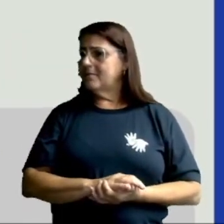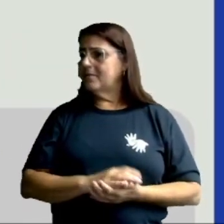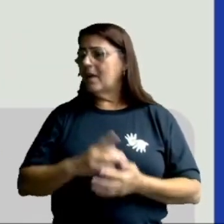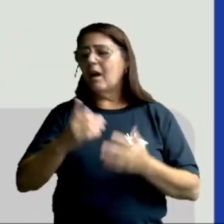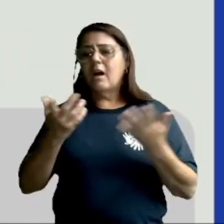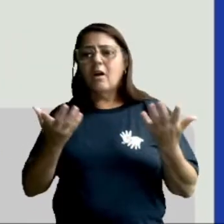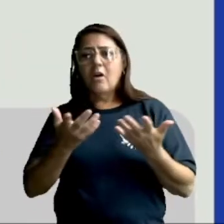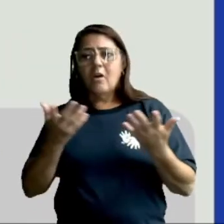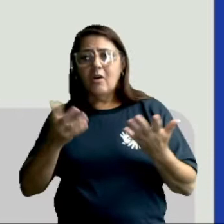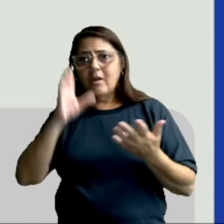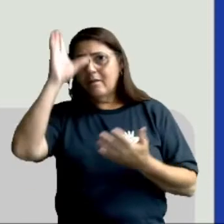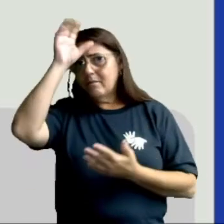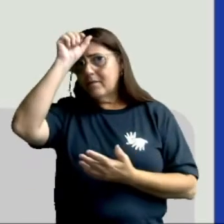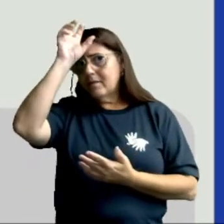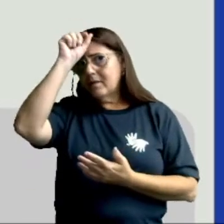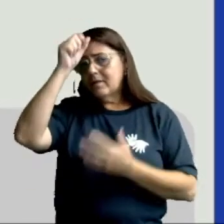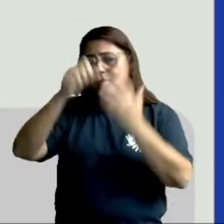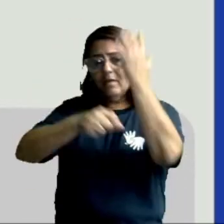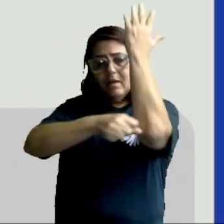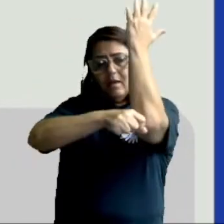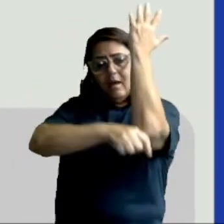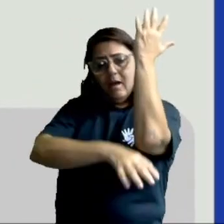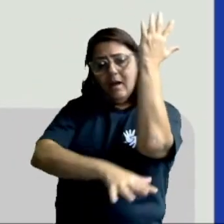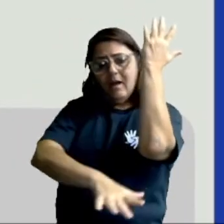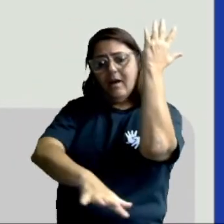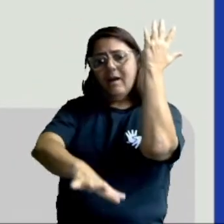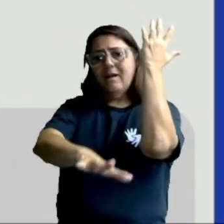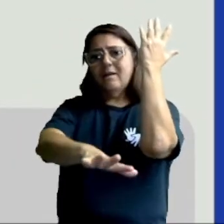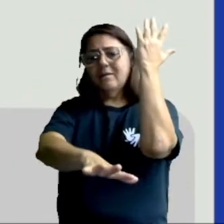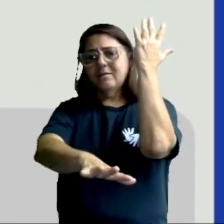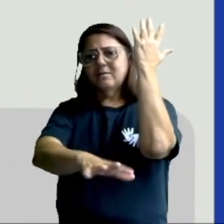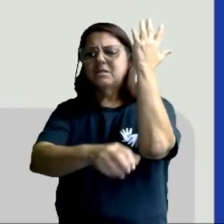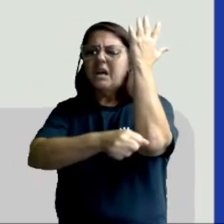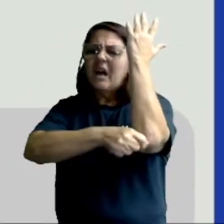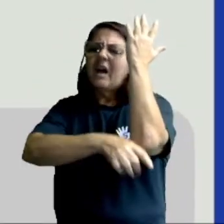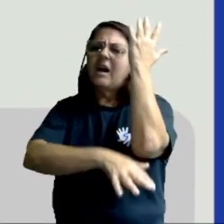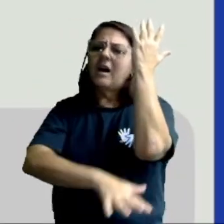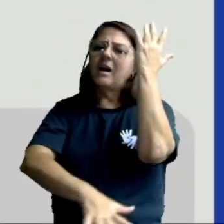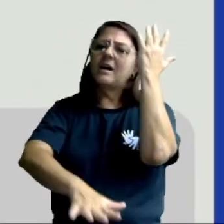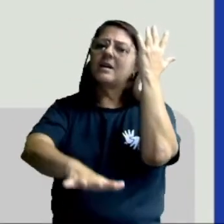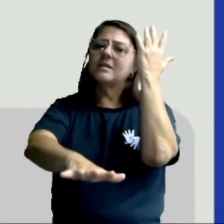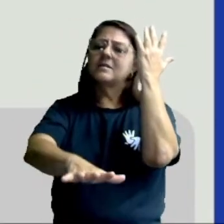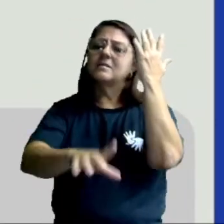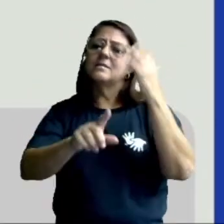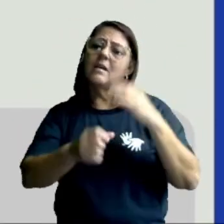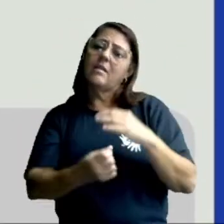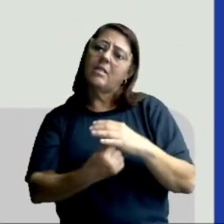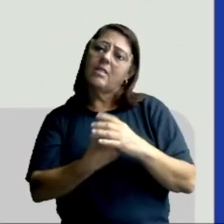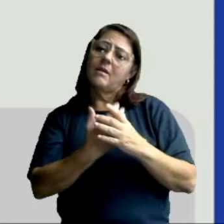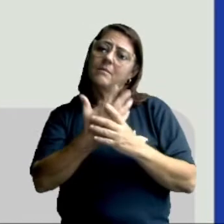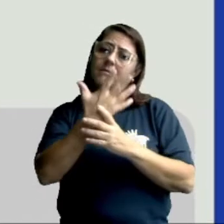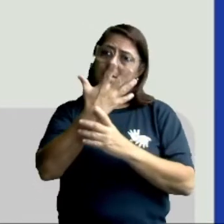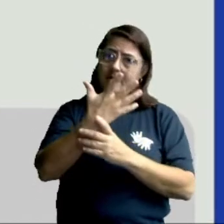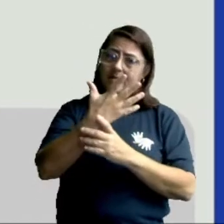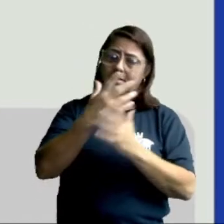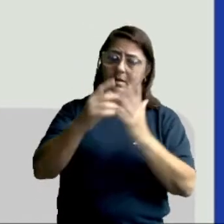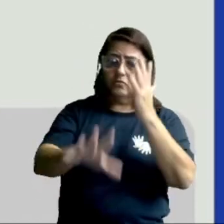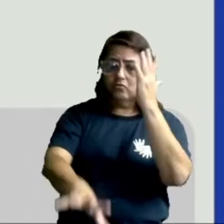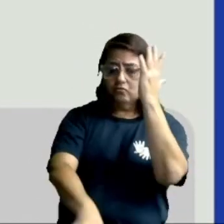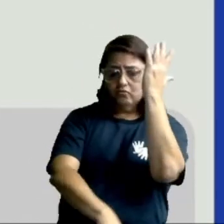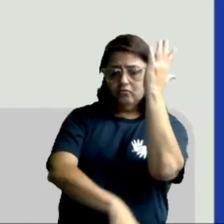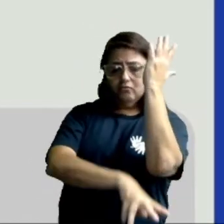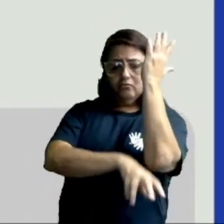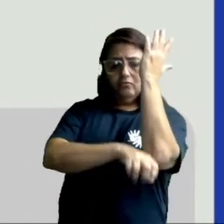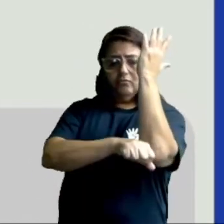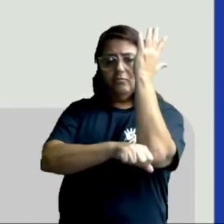Vamos falar um pouquinho agora sobre a raiz. A raiz da planta absorve a água